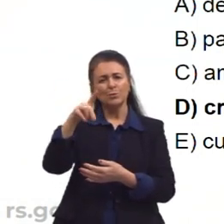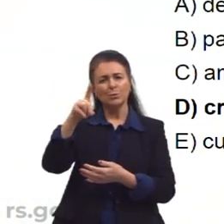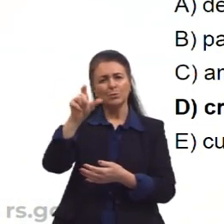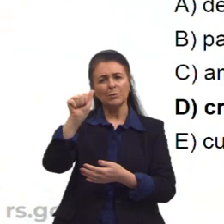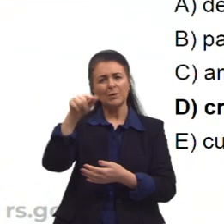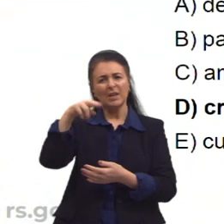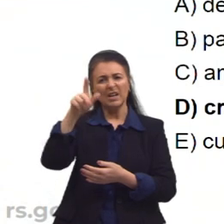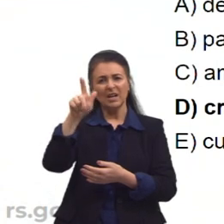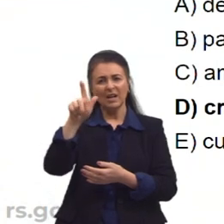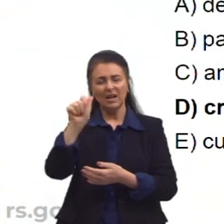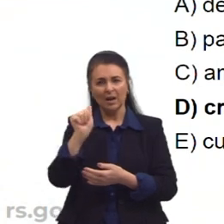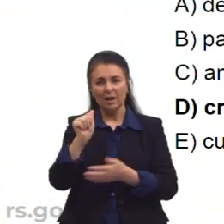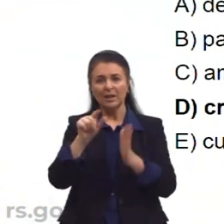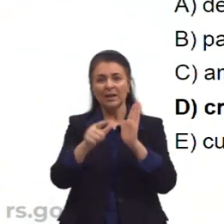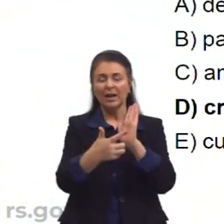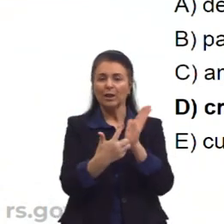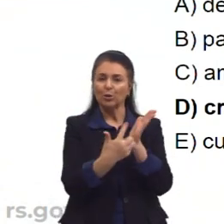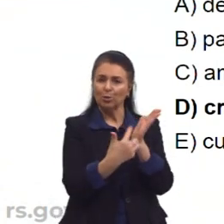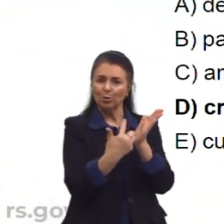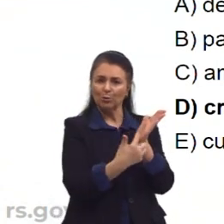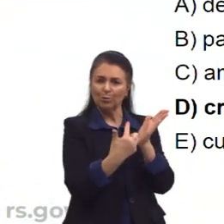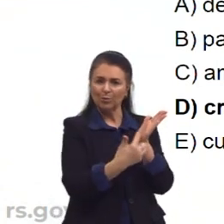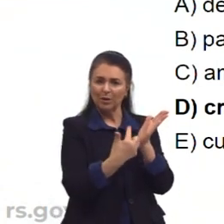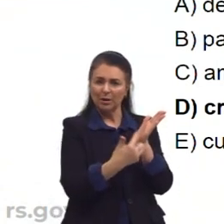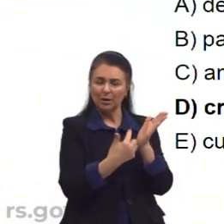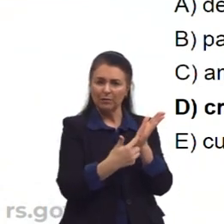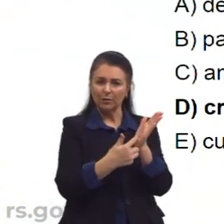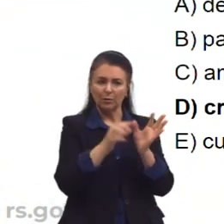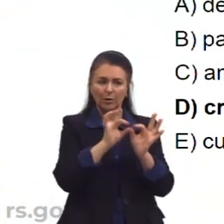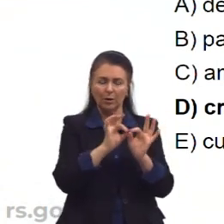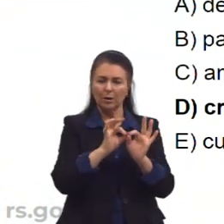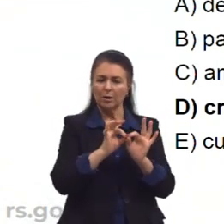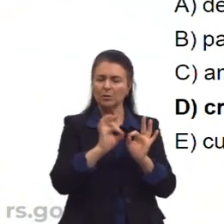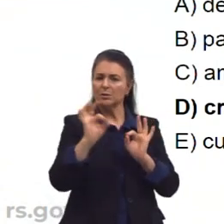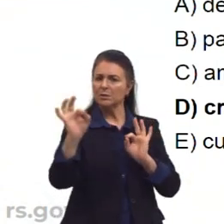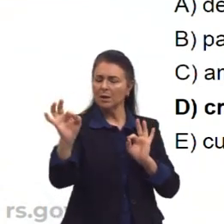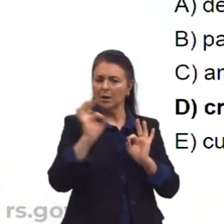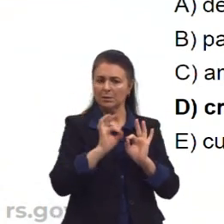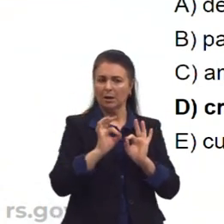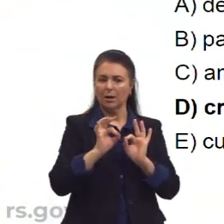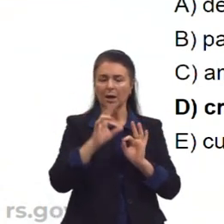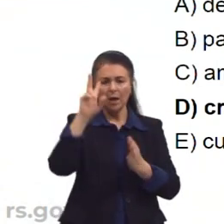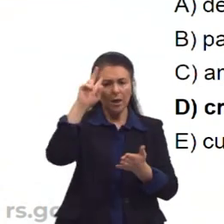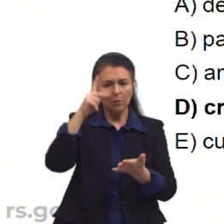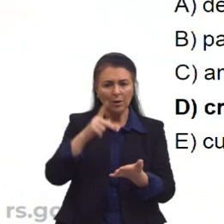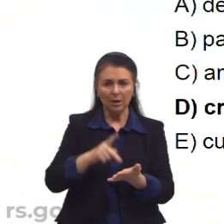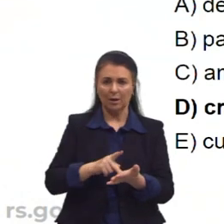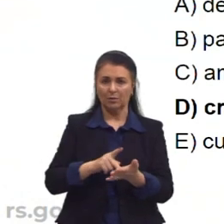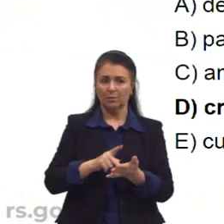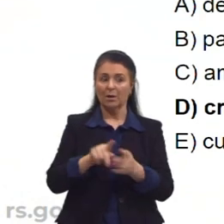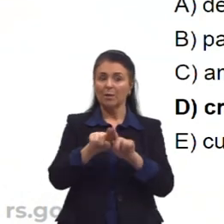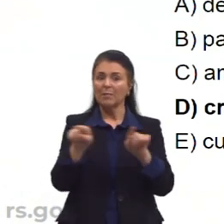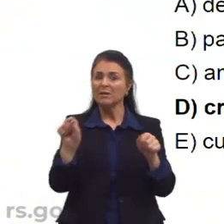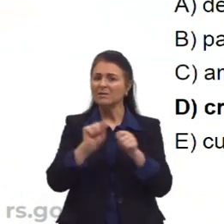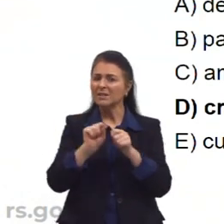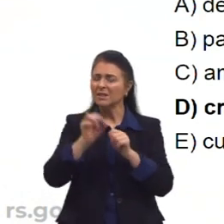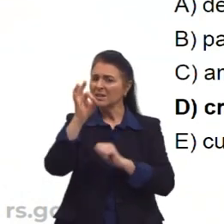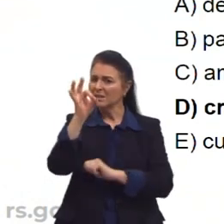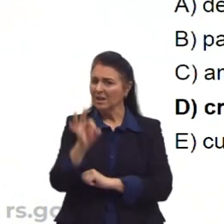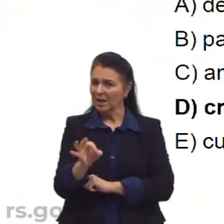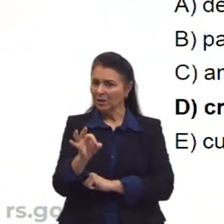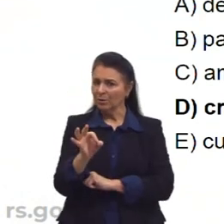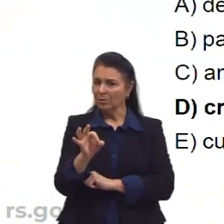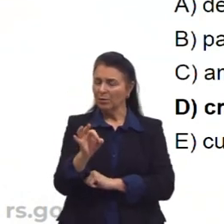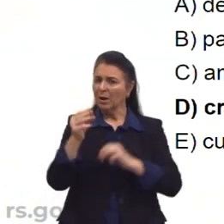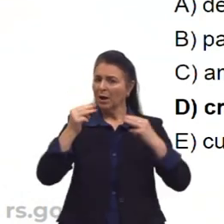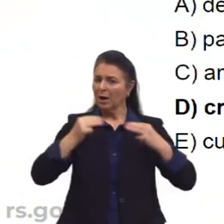do Lima Barreto. O distanciamento entre reconhecer e cumprir, efetivamente, o que é moral, constitui